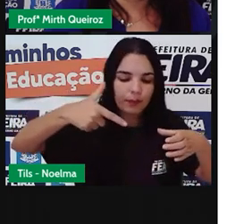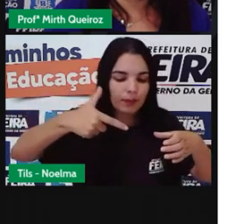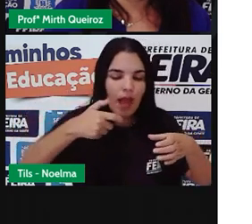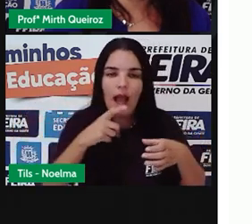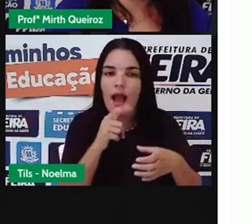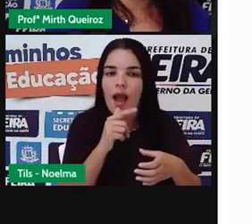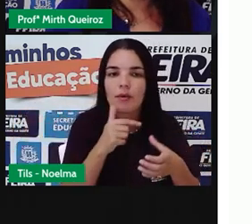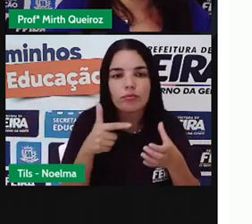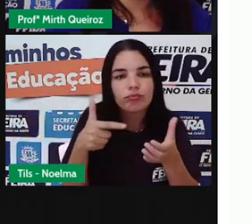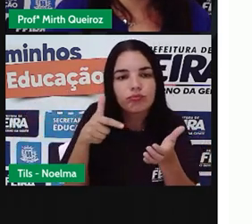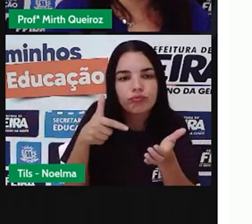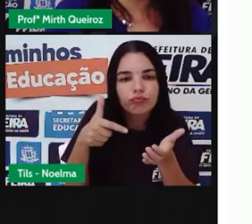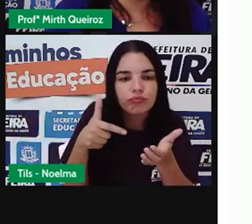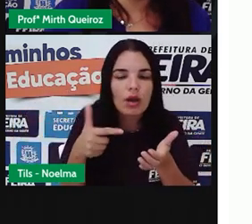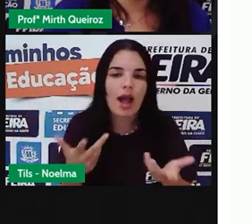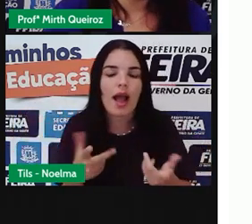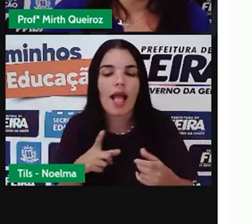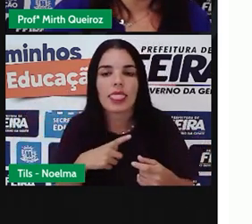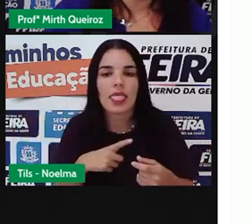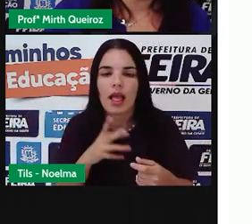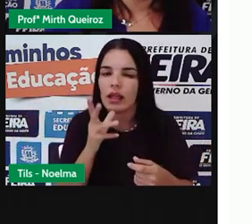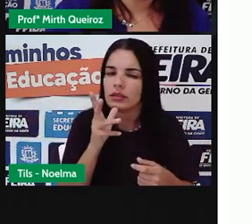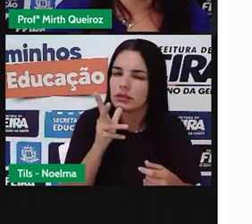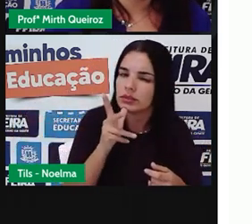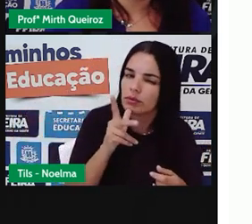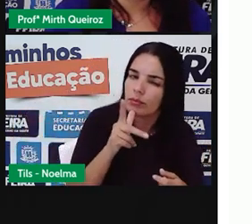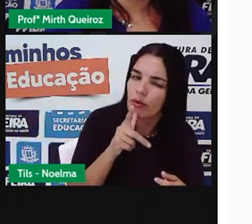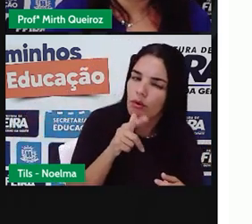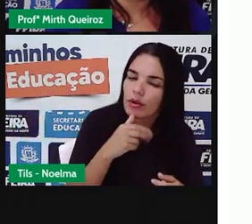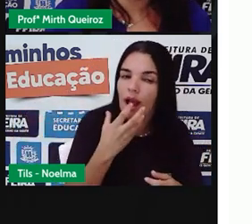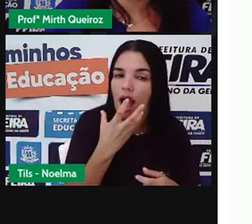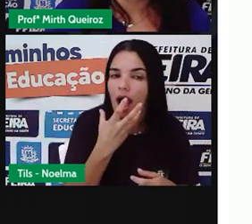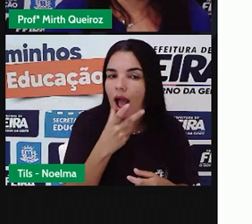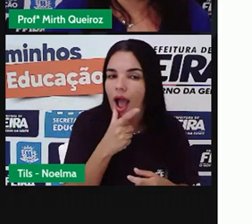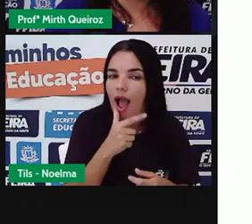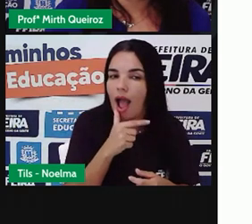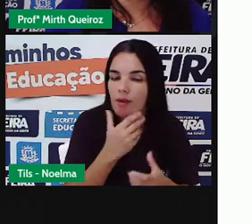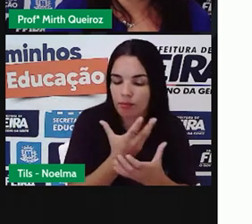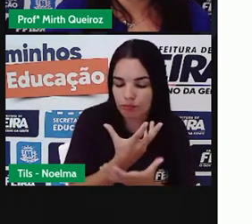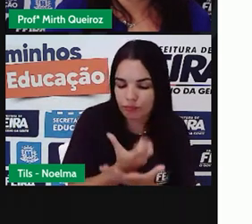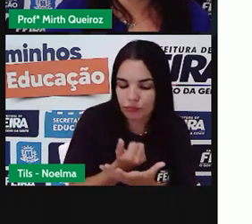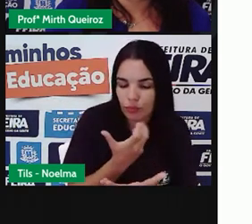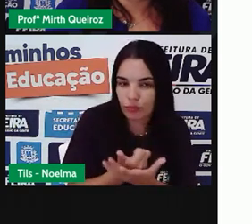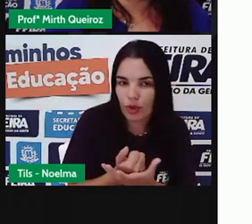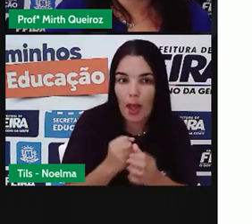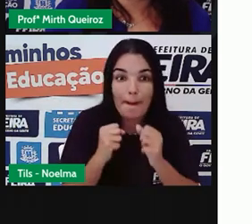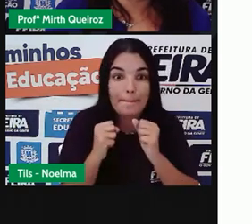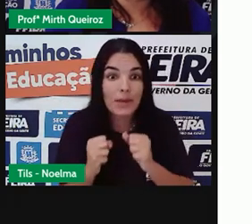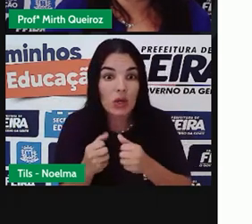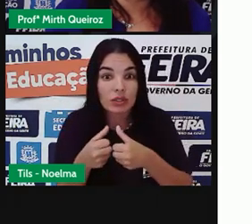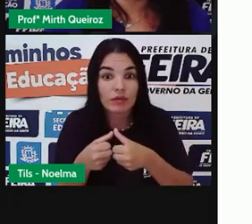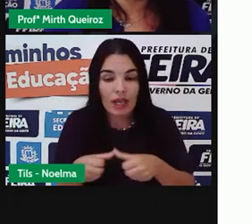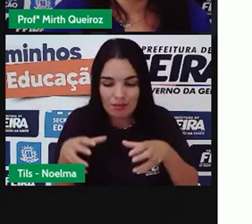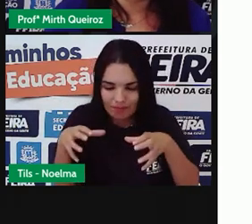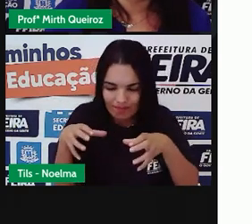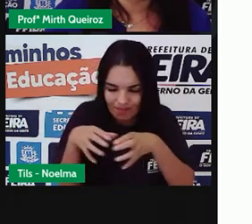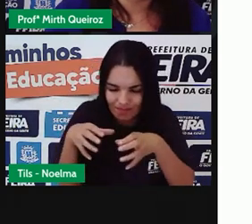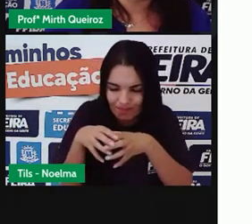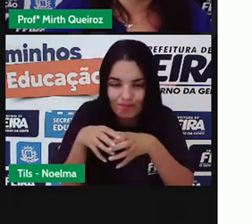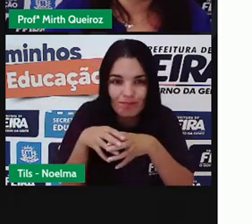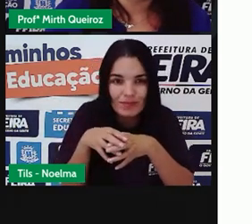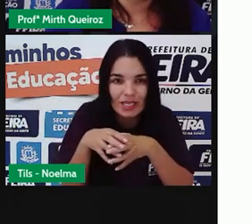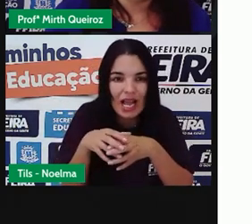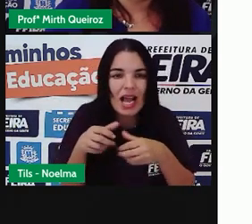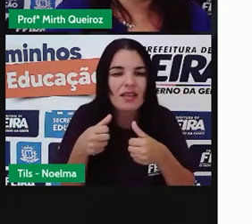demora um pouquinho mais de absorver a água, a água pode ficar ali concentrada e aí pode